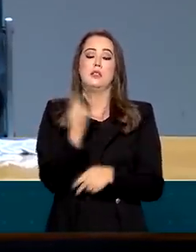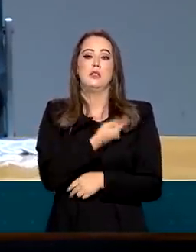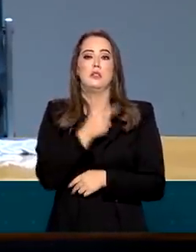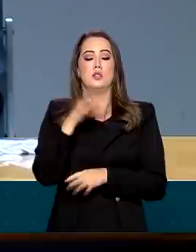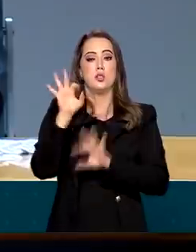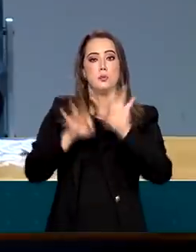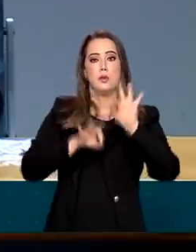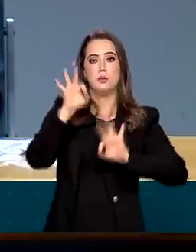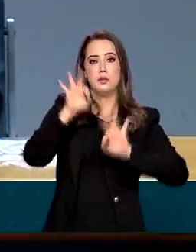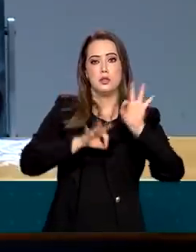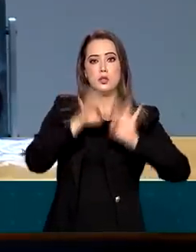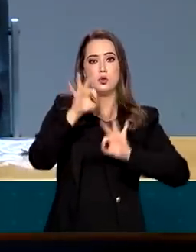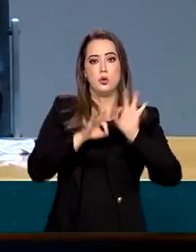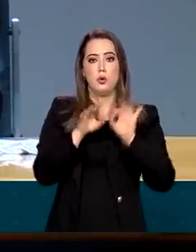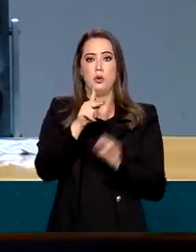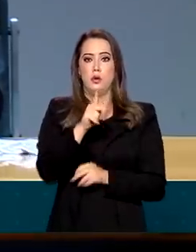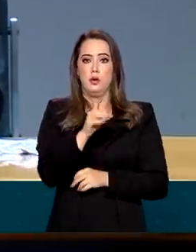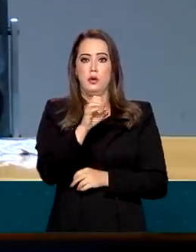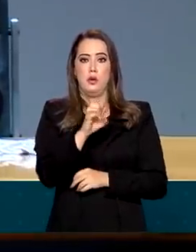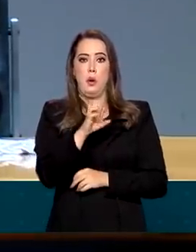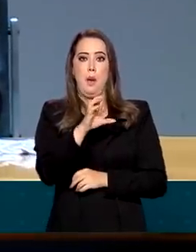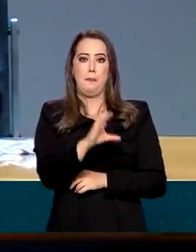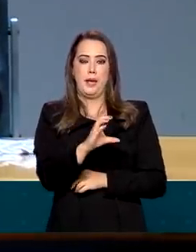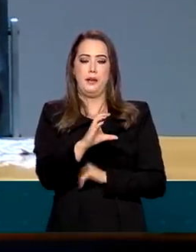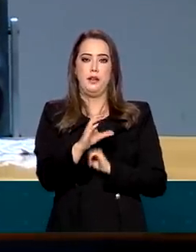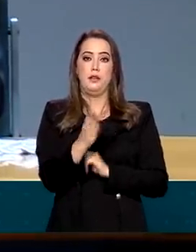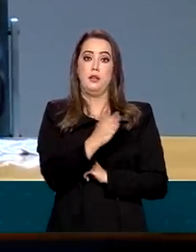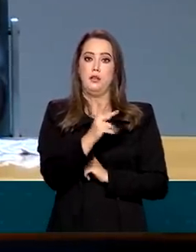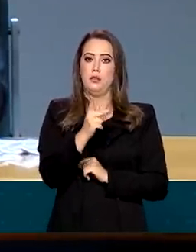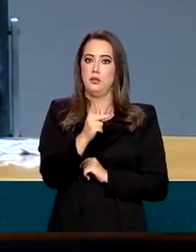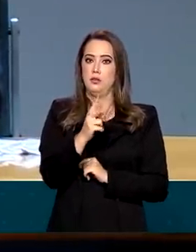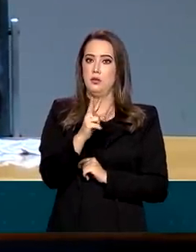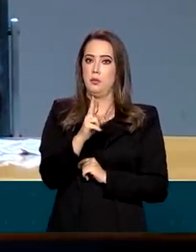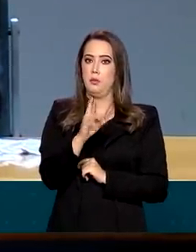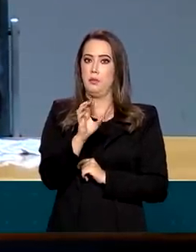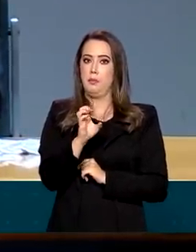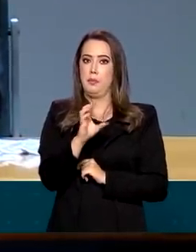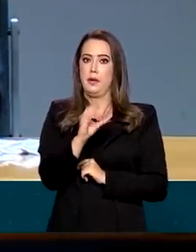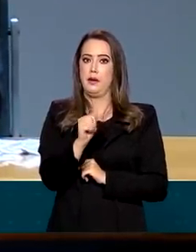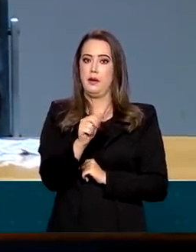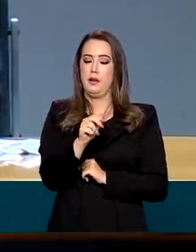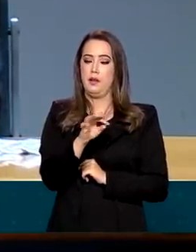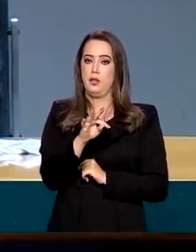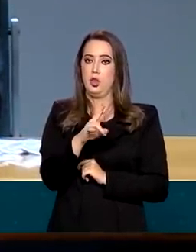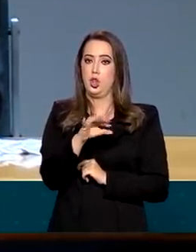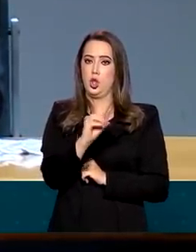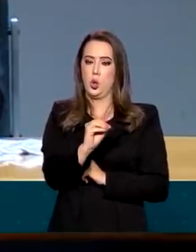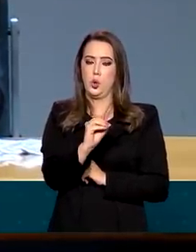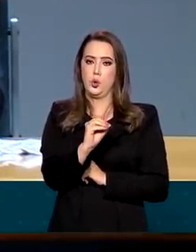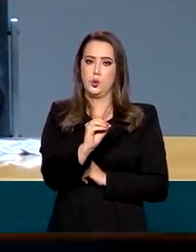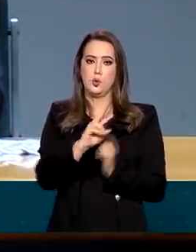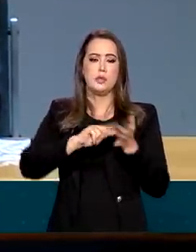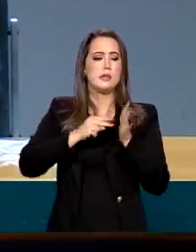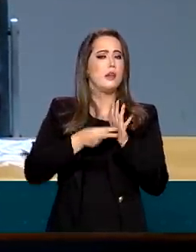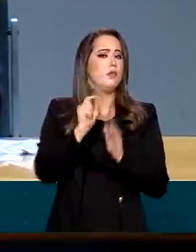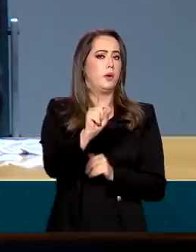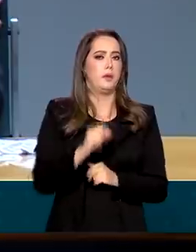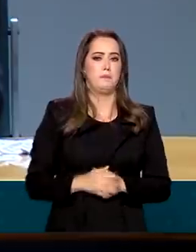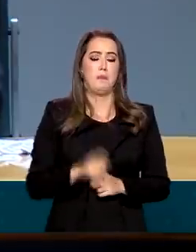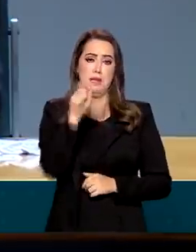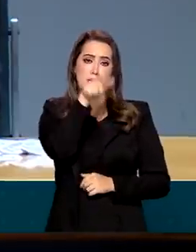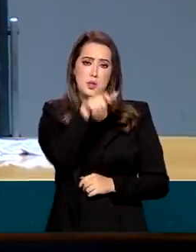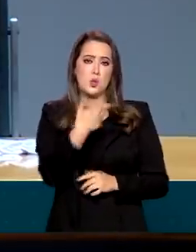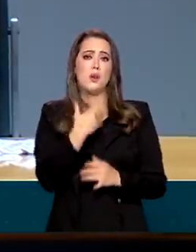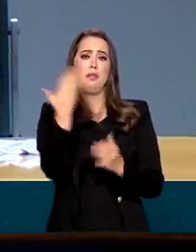precatórios. Essa PEC dos precatórios, na verdade, o seguinte, todos os brasileiros, todos os pequenininhos que têm